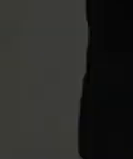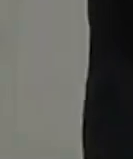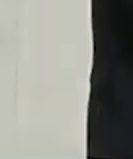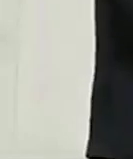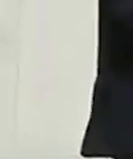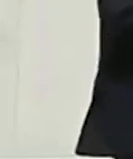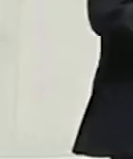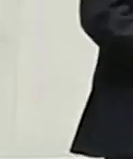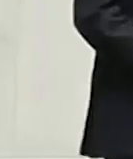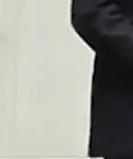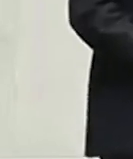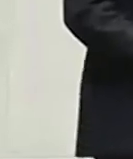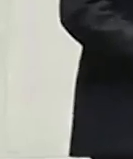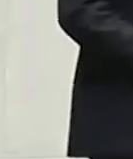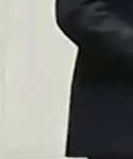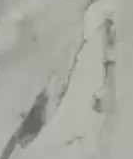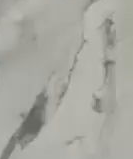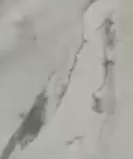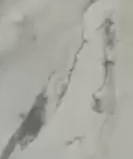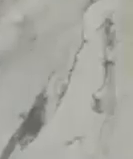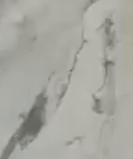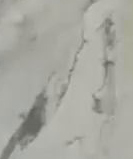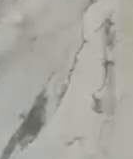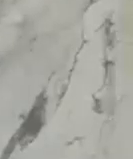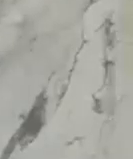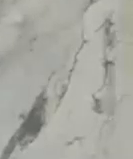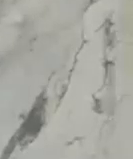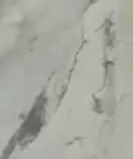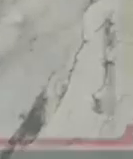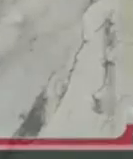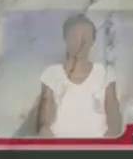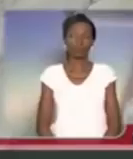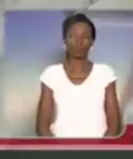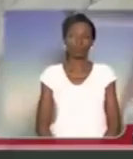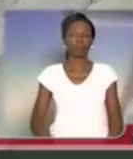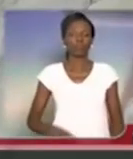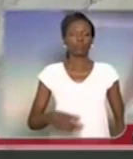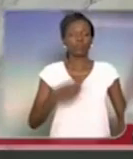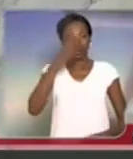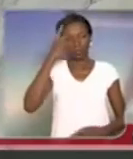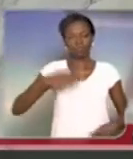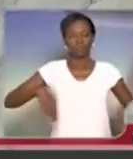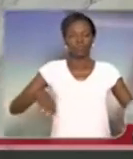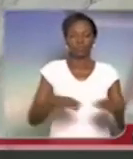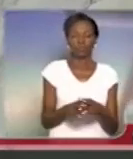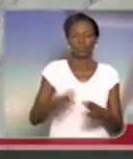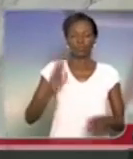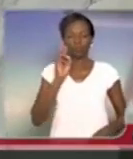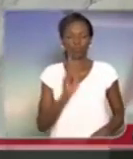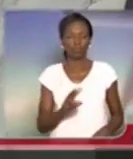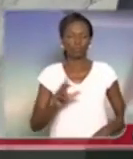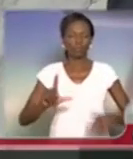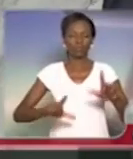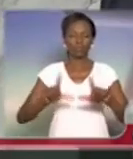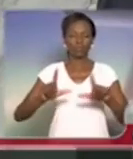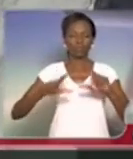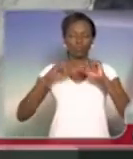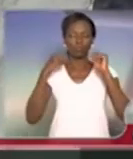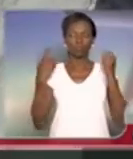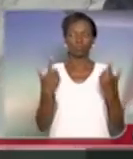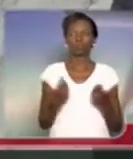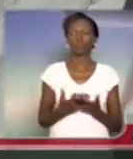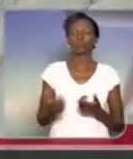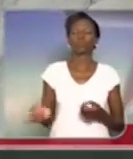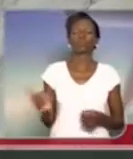Senhora Presidente, senhores deputados, senhoras deputadas, público aqui presente, telespectador da TV Assembleia, de